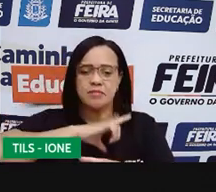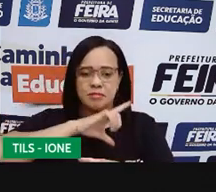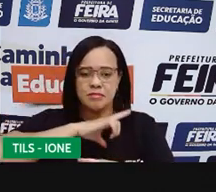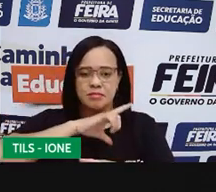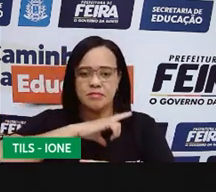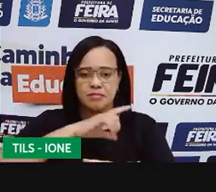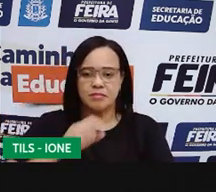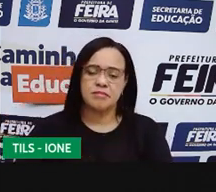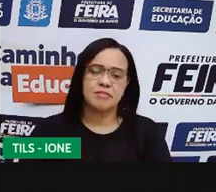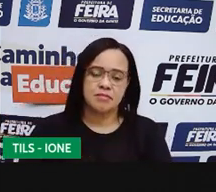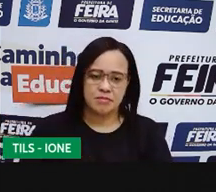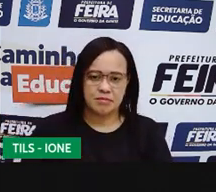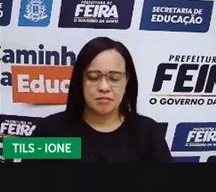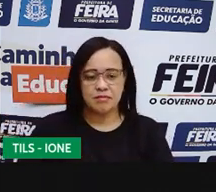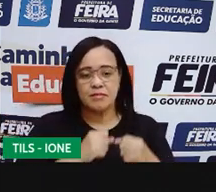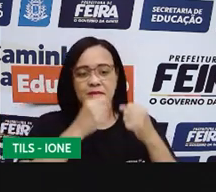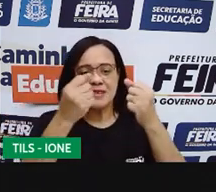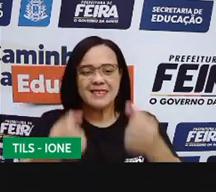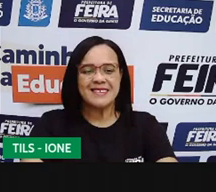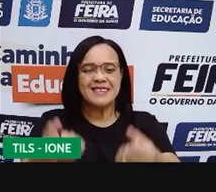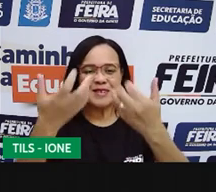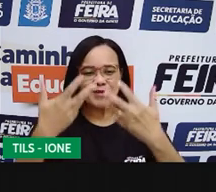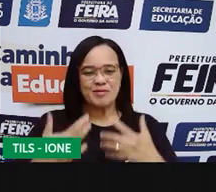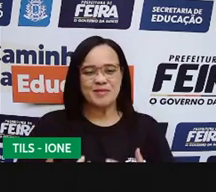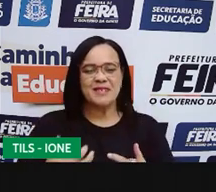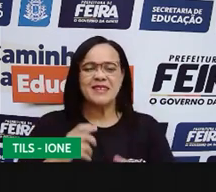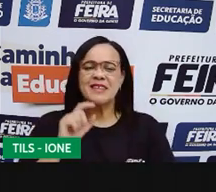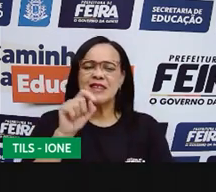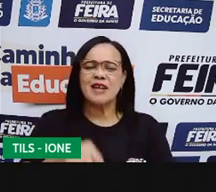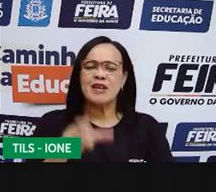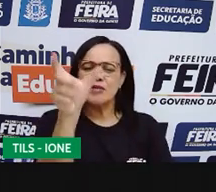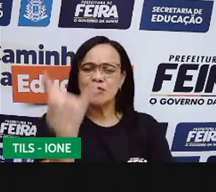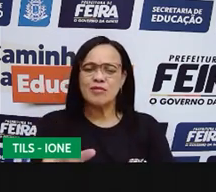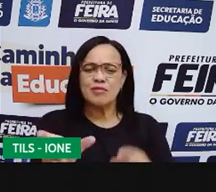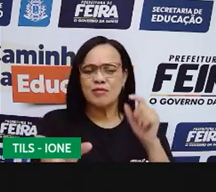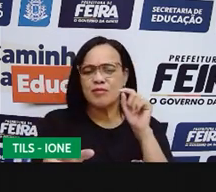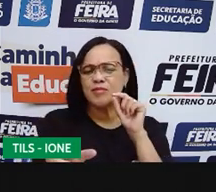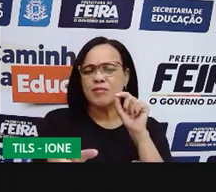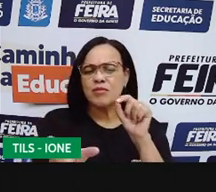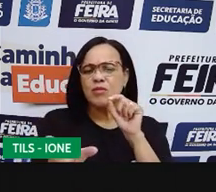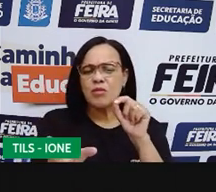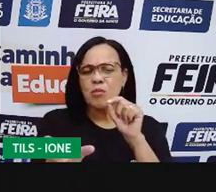Conta aqui para mim, com quem é que você acha que você se parece?